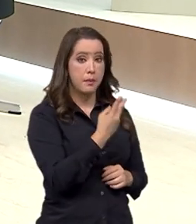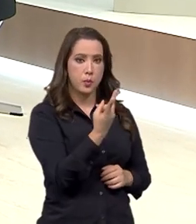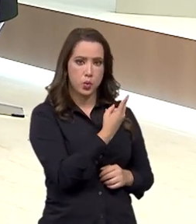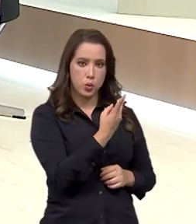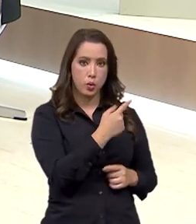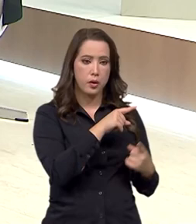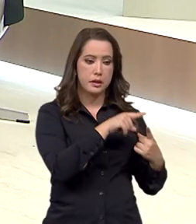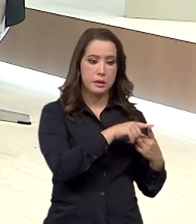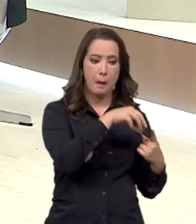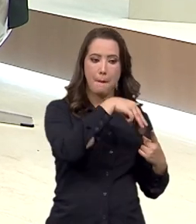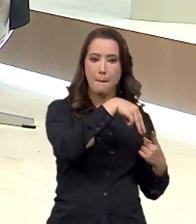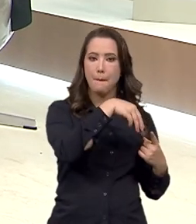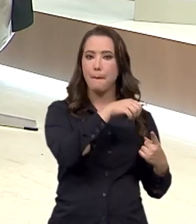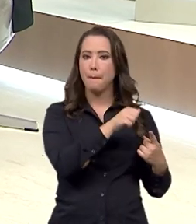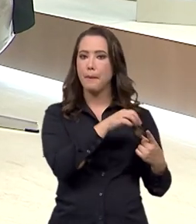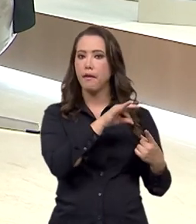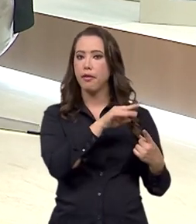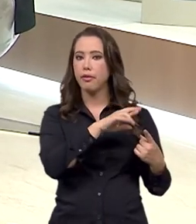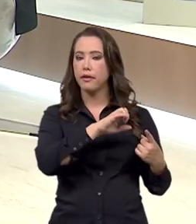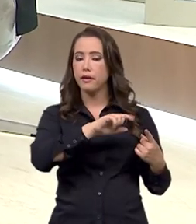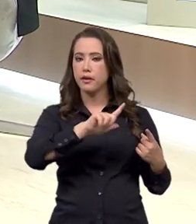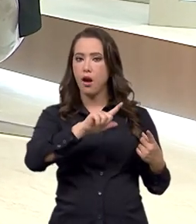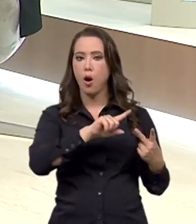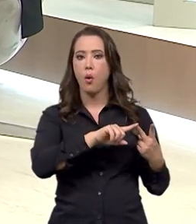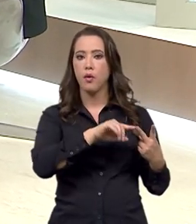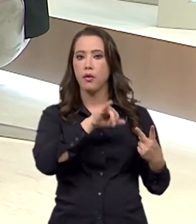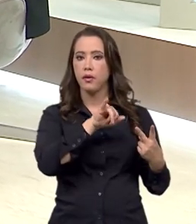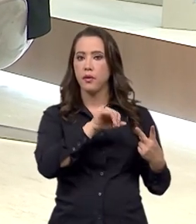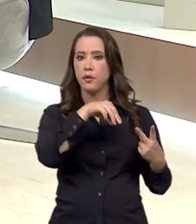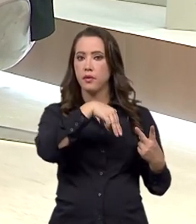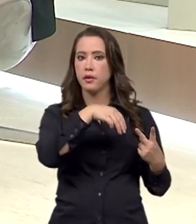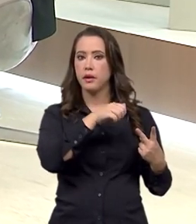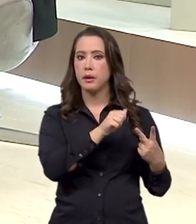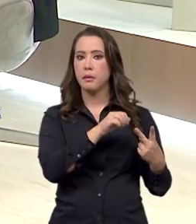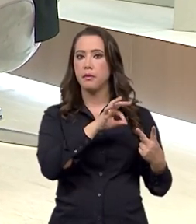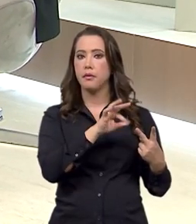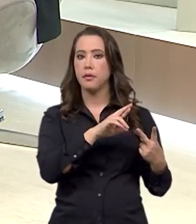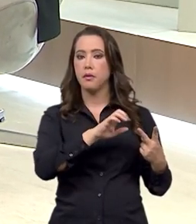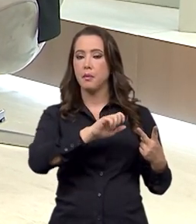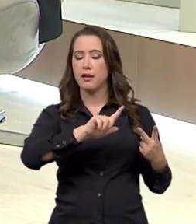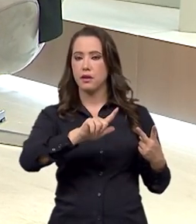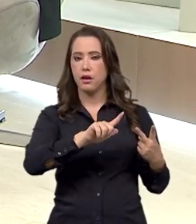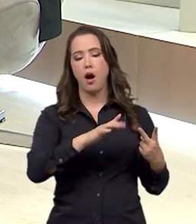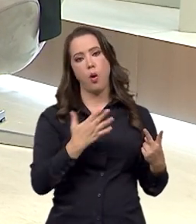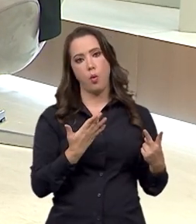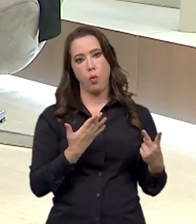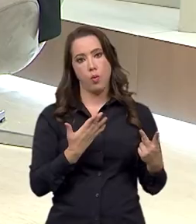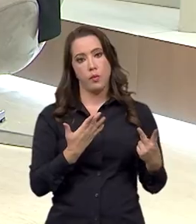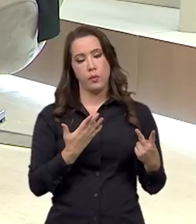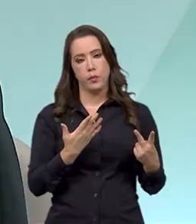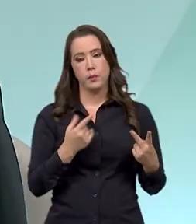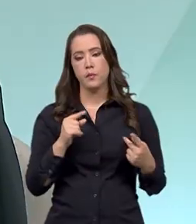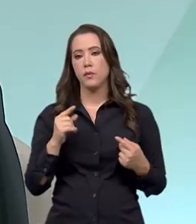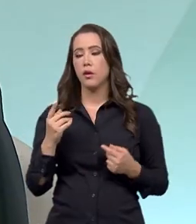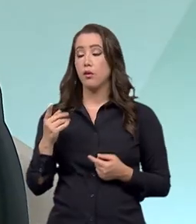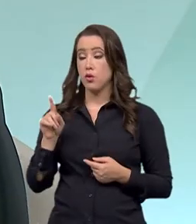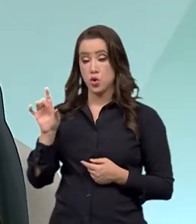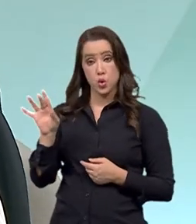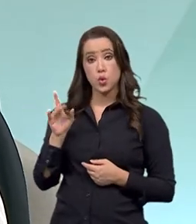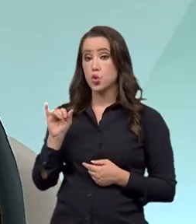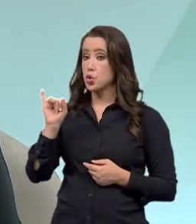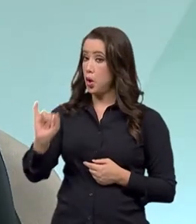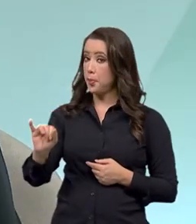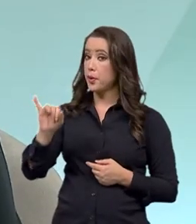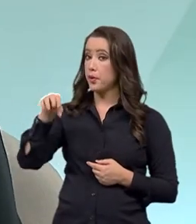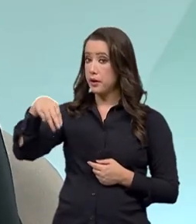imaterial a reavaliação? Revalidação serve para o imaterial. Como nós entendemos que o patrimônio